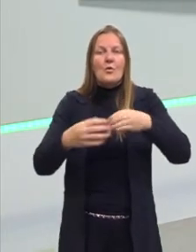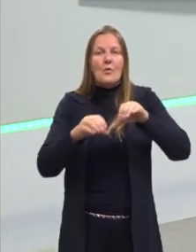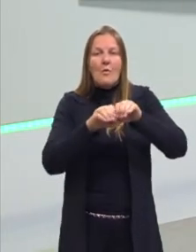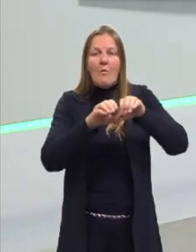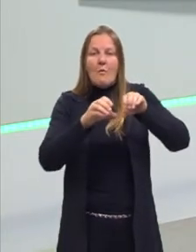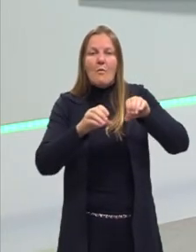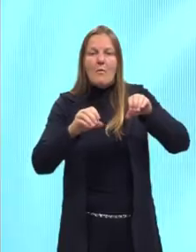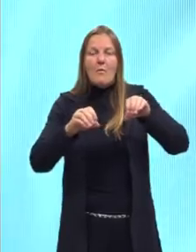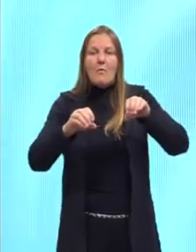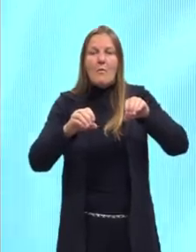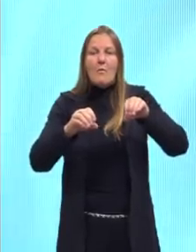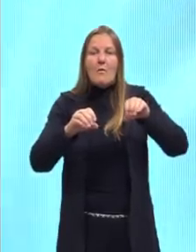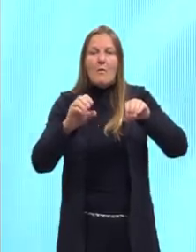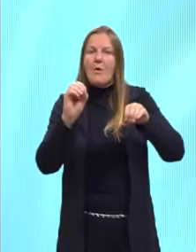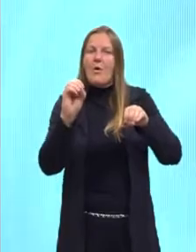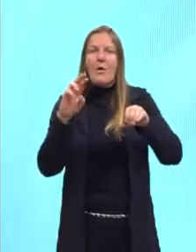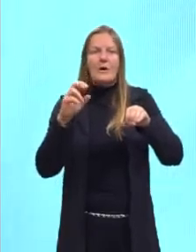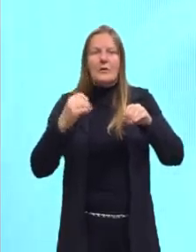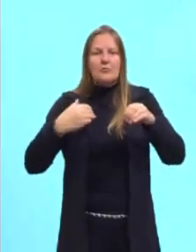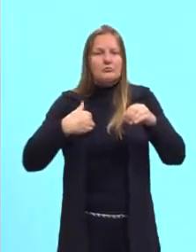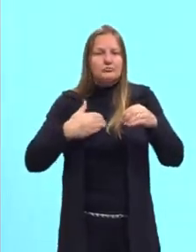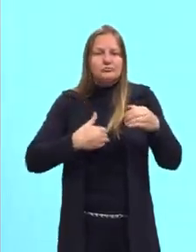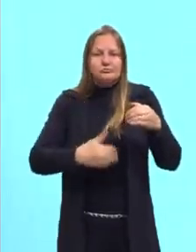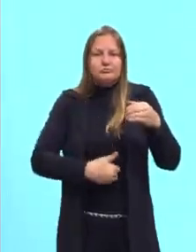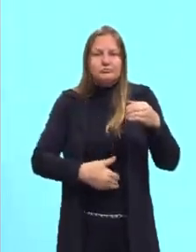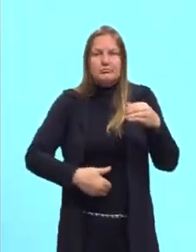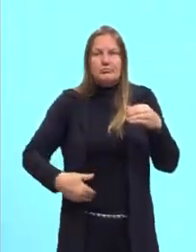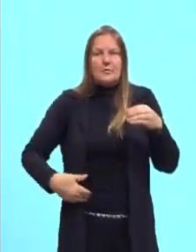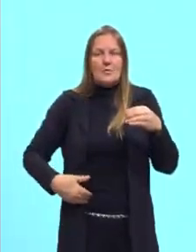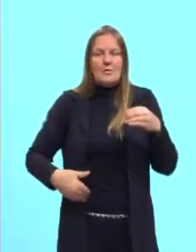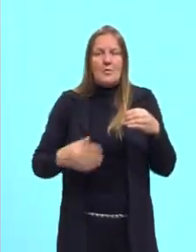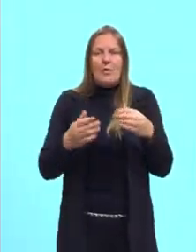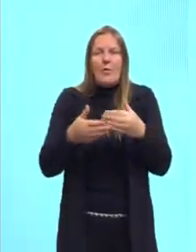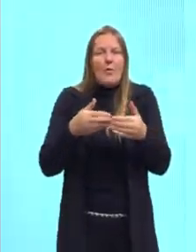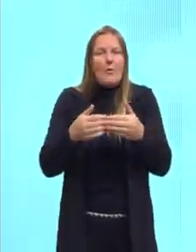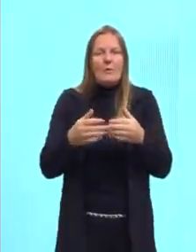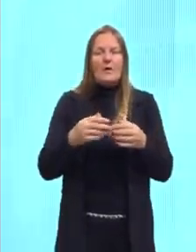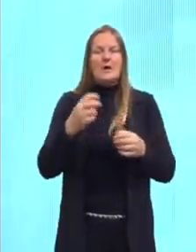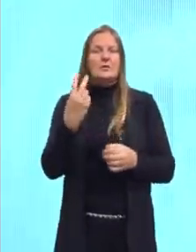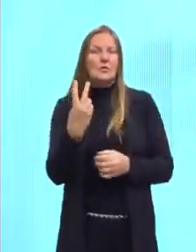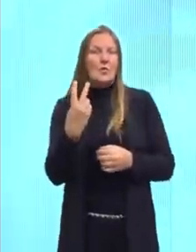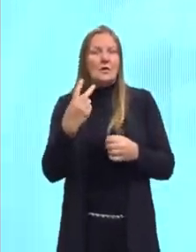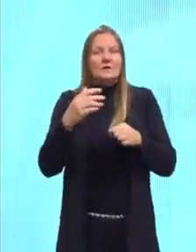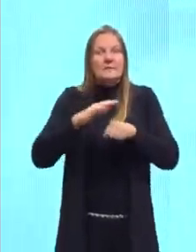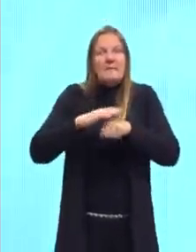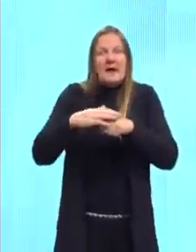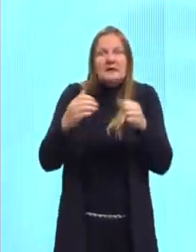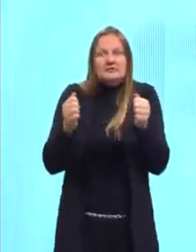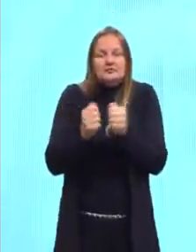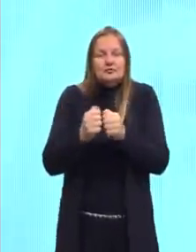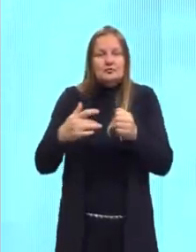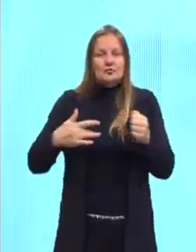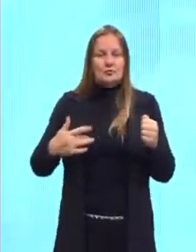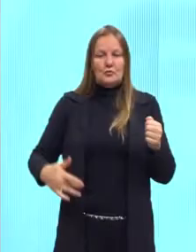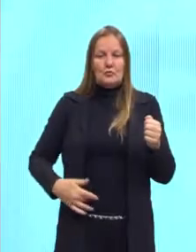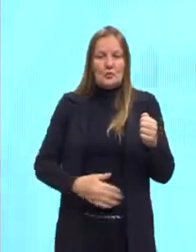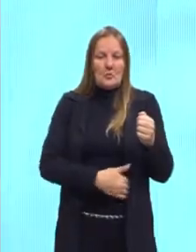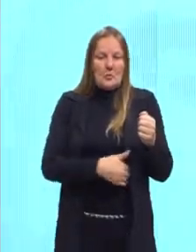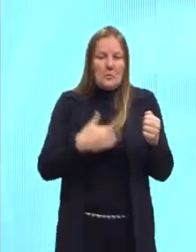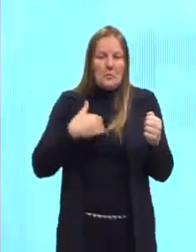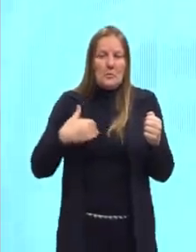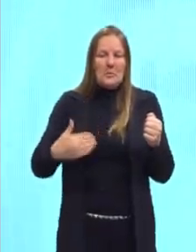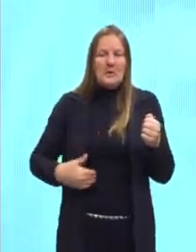um órgão. Um órgão, Dois ou mais órgãos, com funções